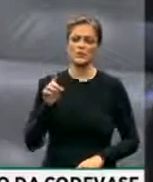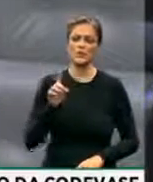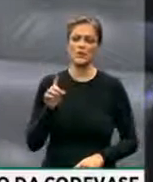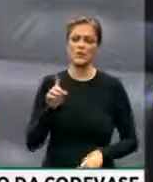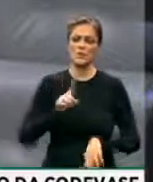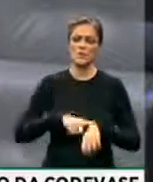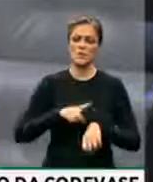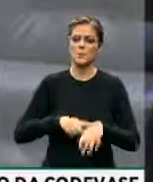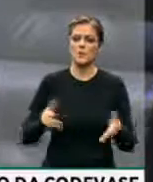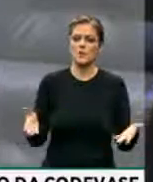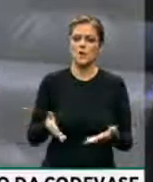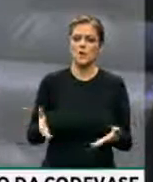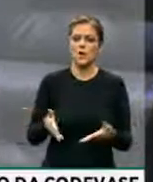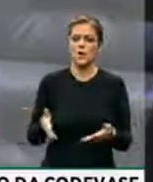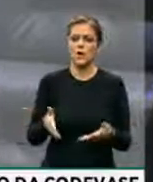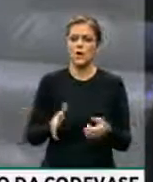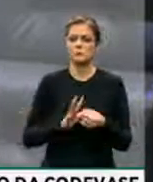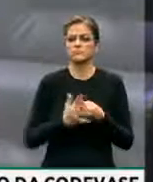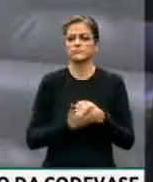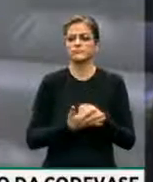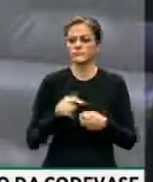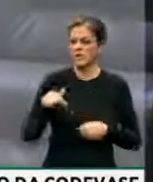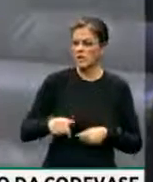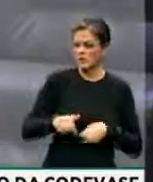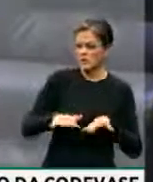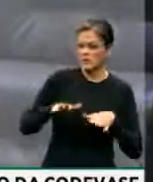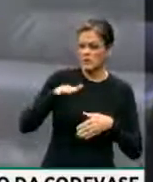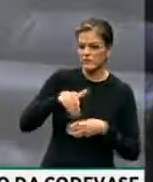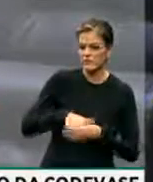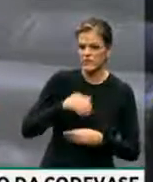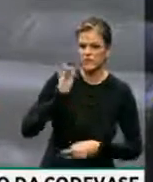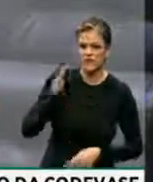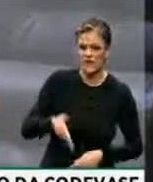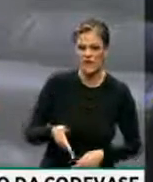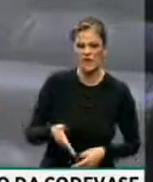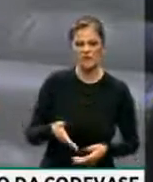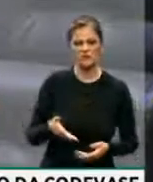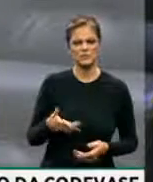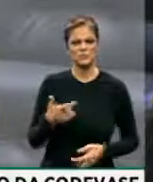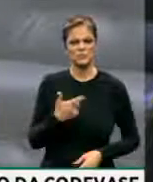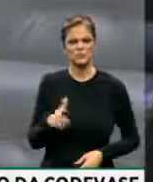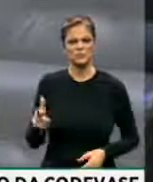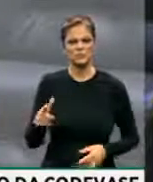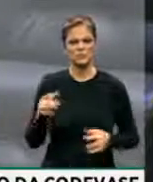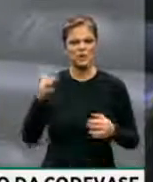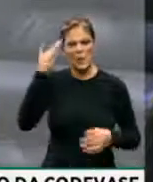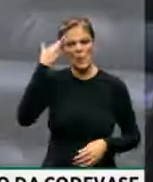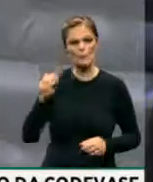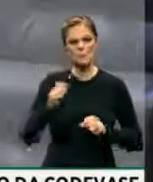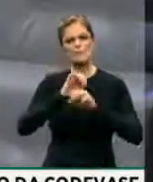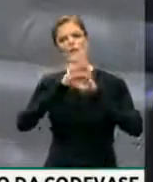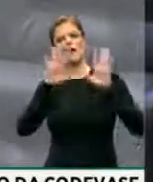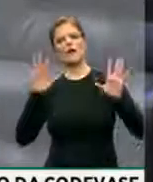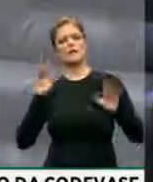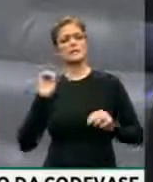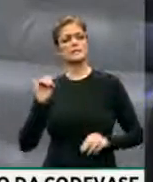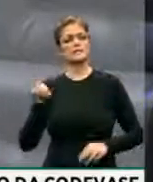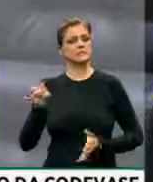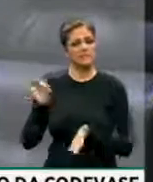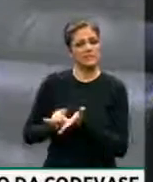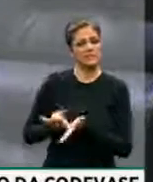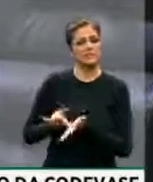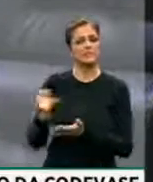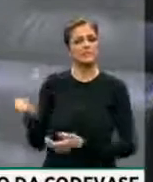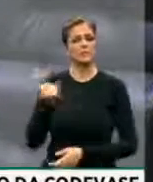pandemia, a gente votar isso aqui no plenário diretamente, sem entender o real impacto para o povo brasileiro, para a sociedade,